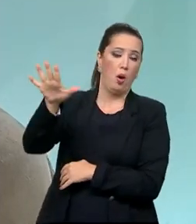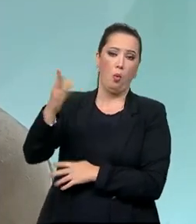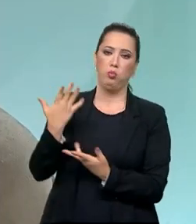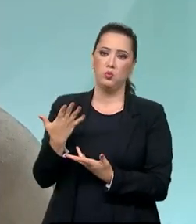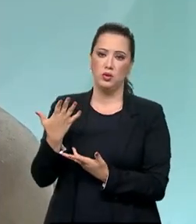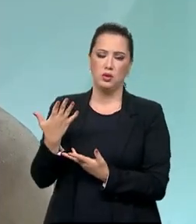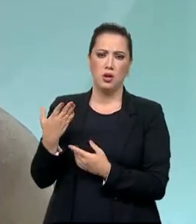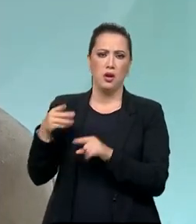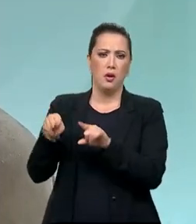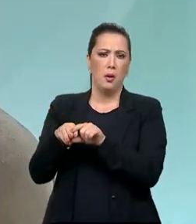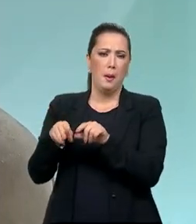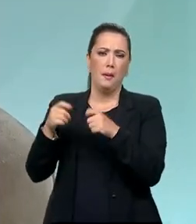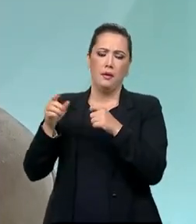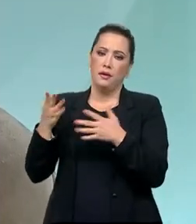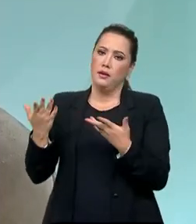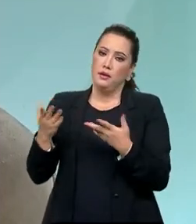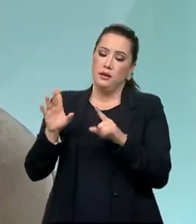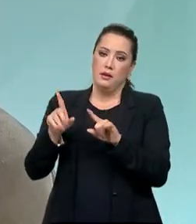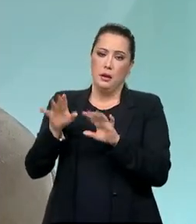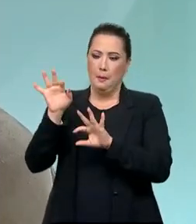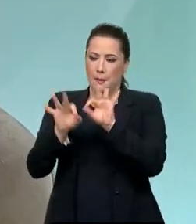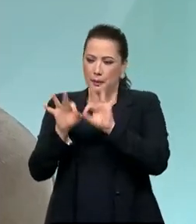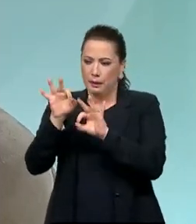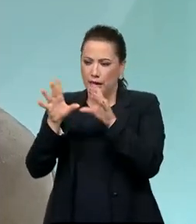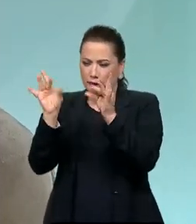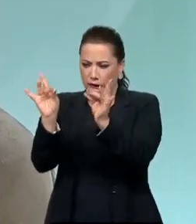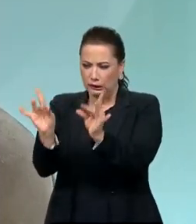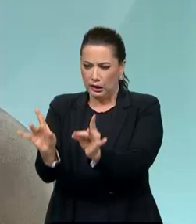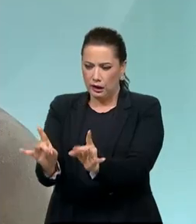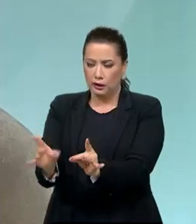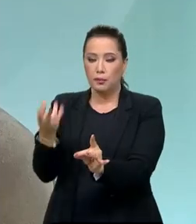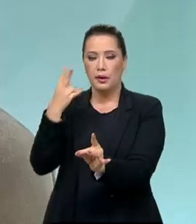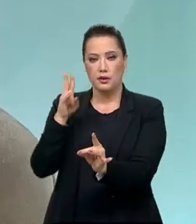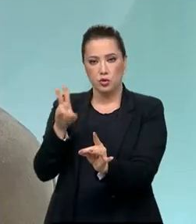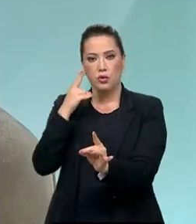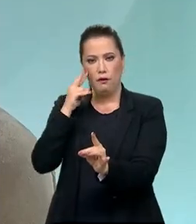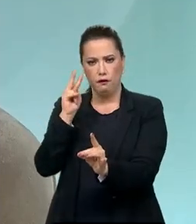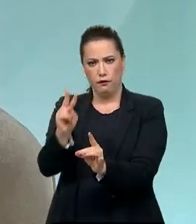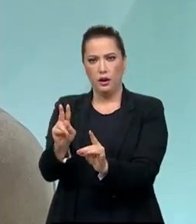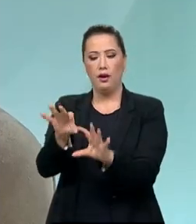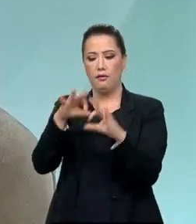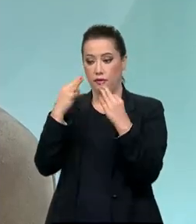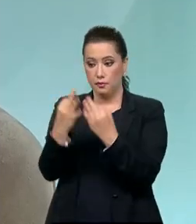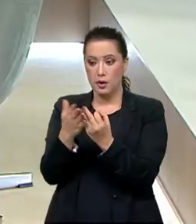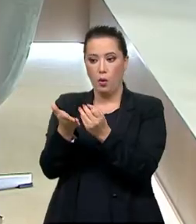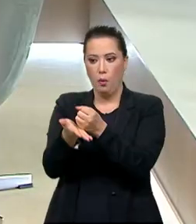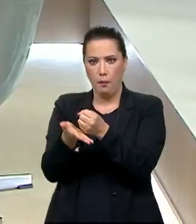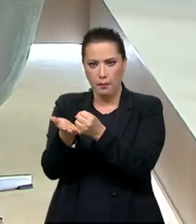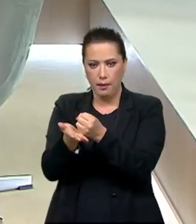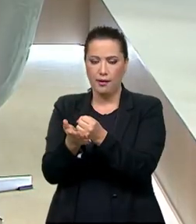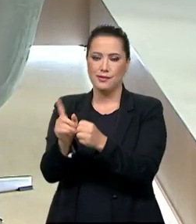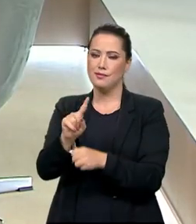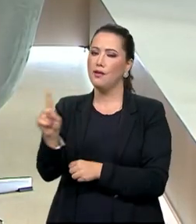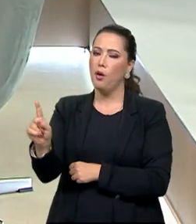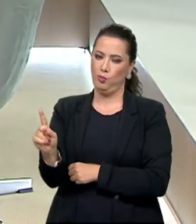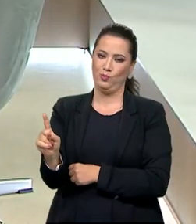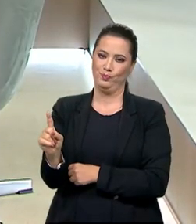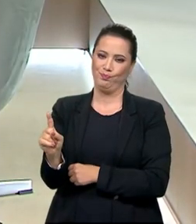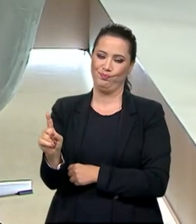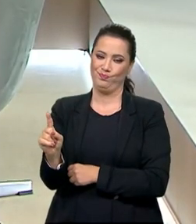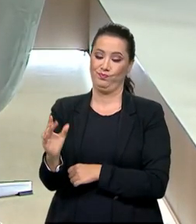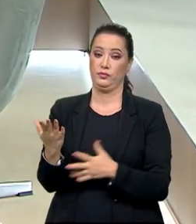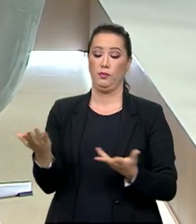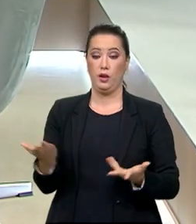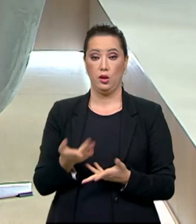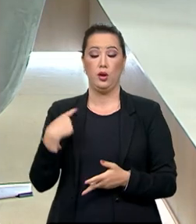metodológica? Não. De forma exclusiva, a partir de um organismo, também não. Então, que nós estamos fazendo